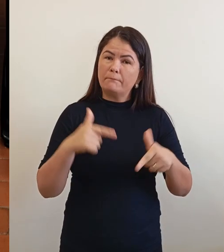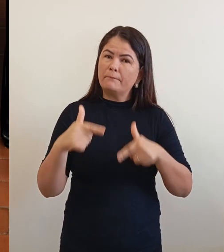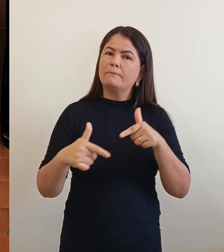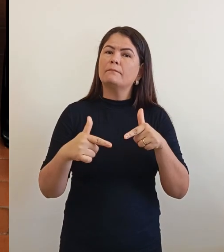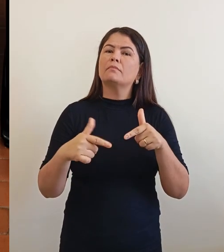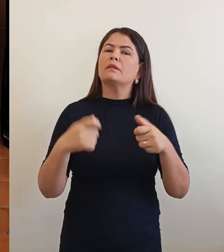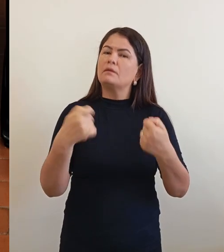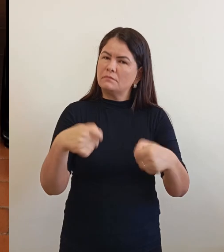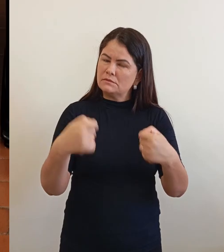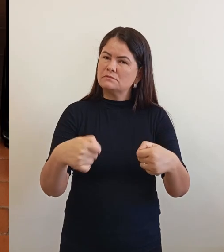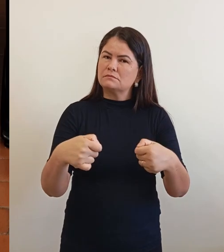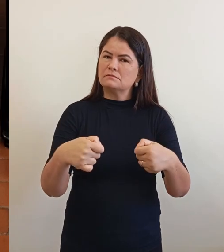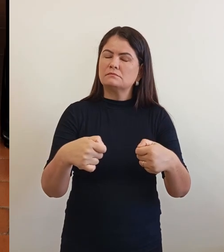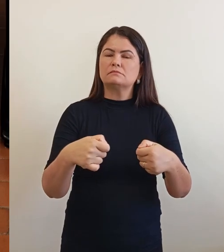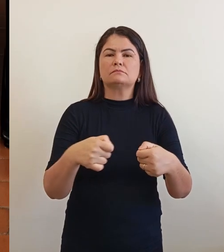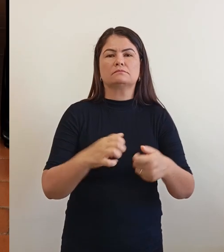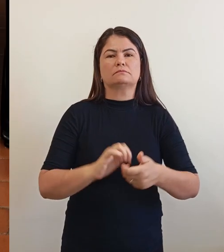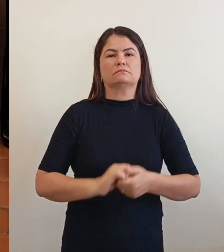correspondido.